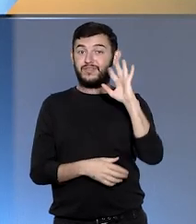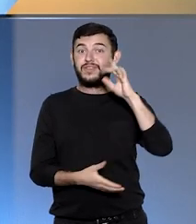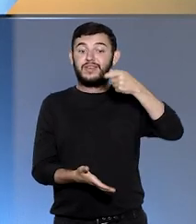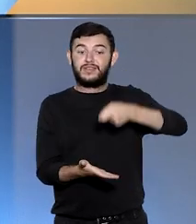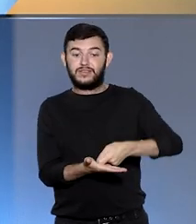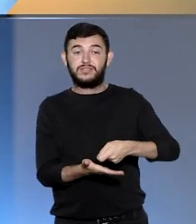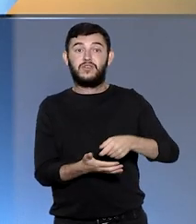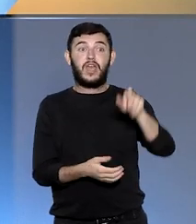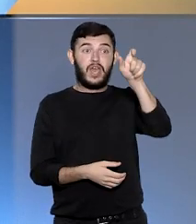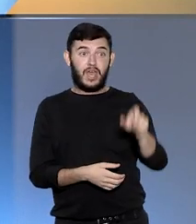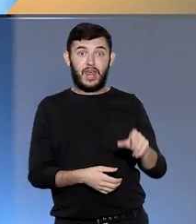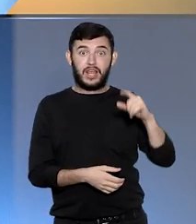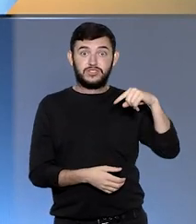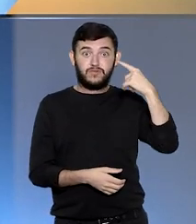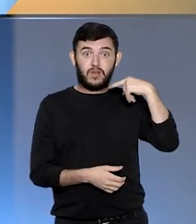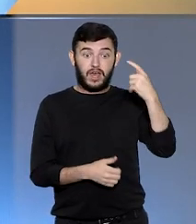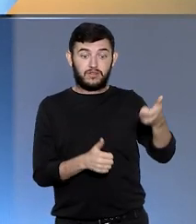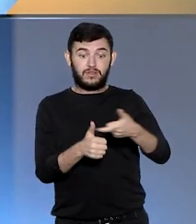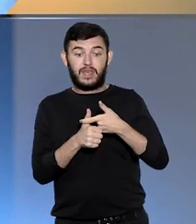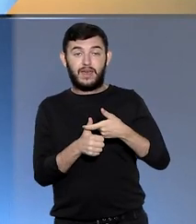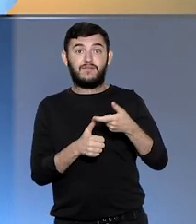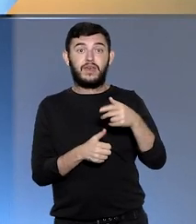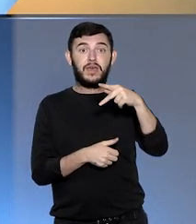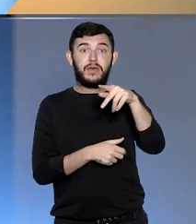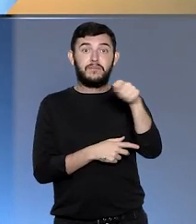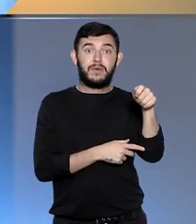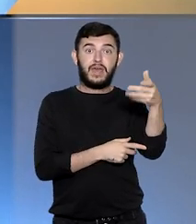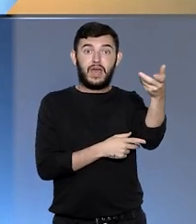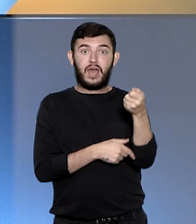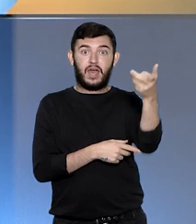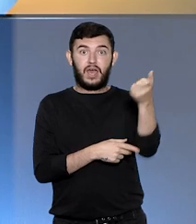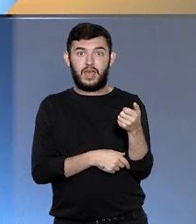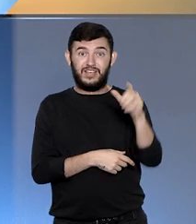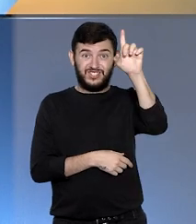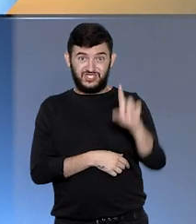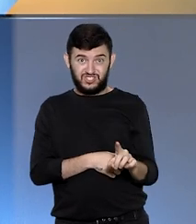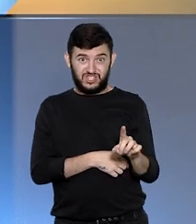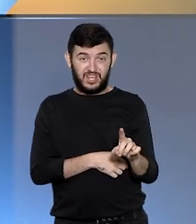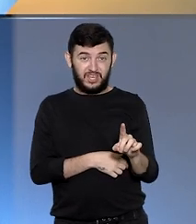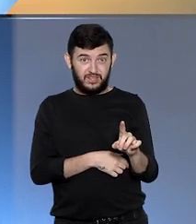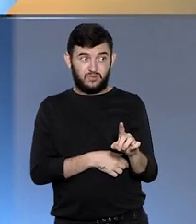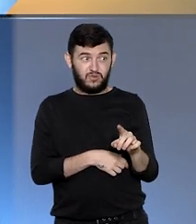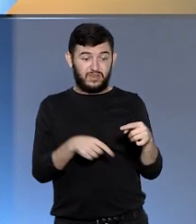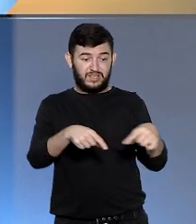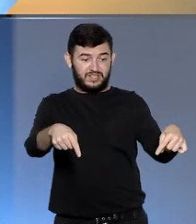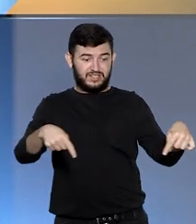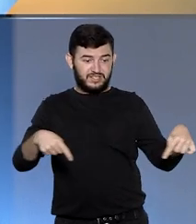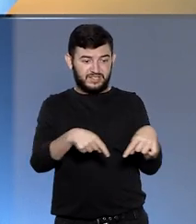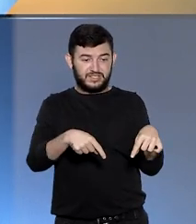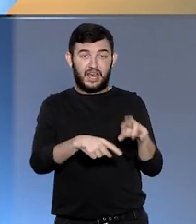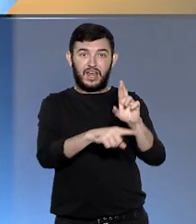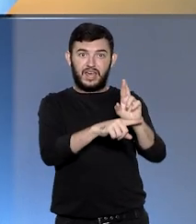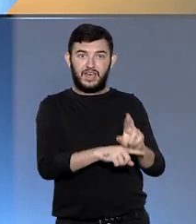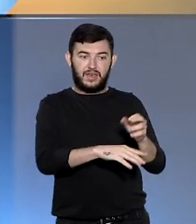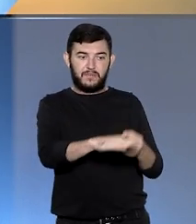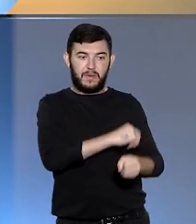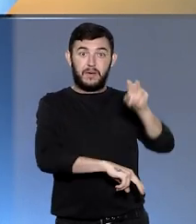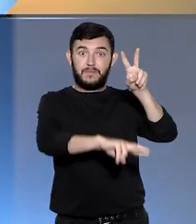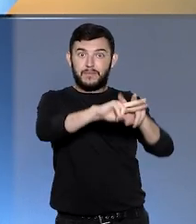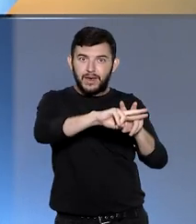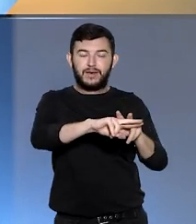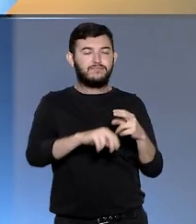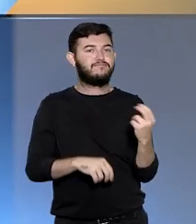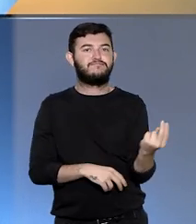decidiu que o advogado devedor de pensão alimentícia não tem direito à prisão em sala de Estado maior. Mais